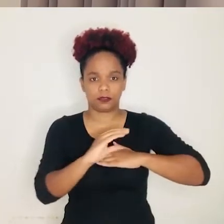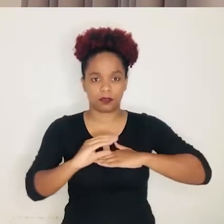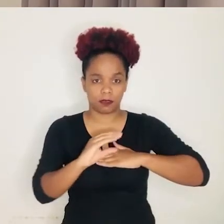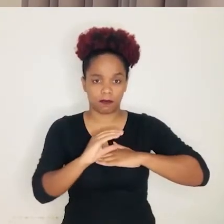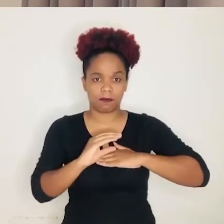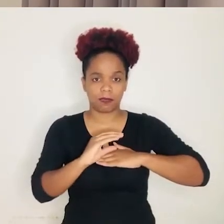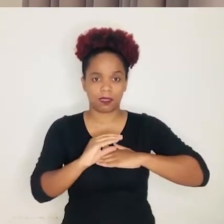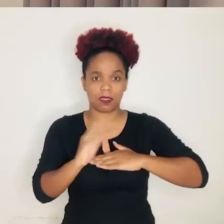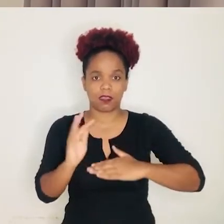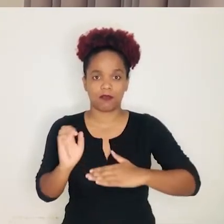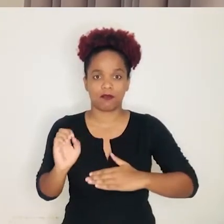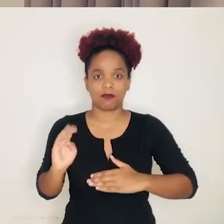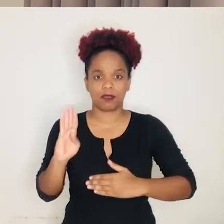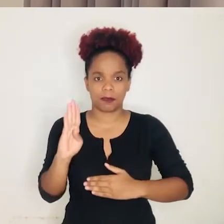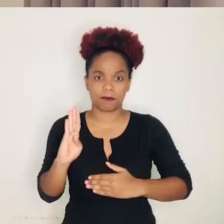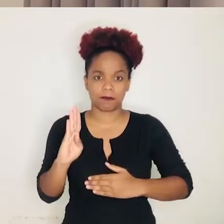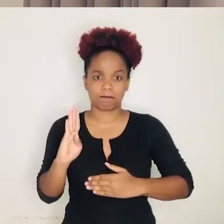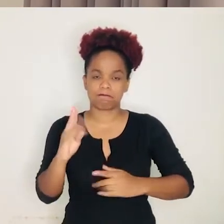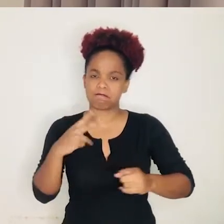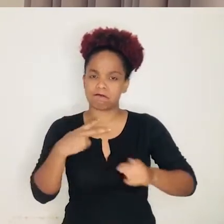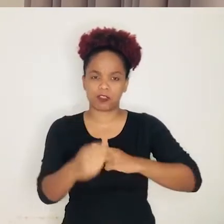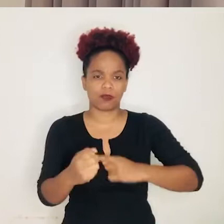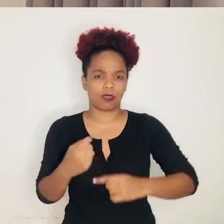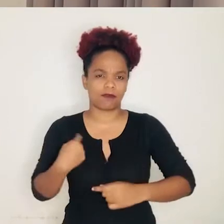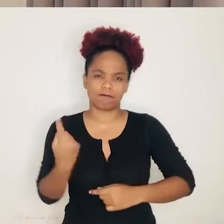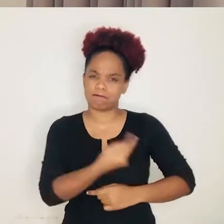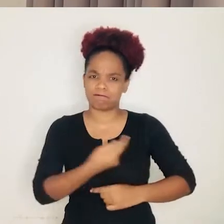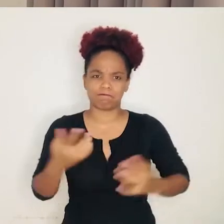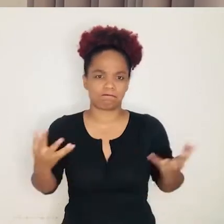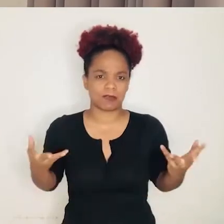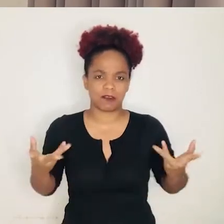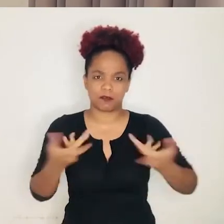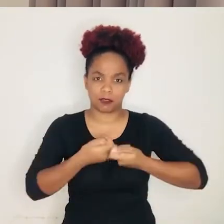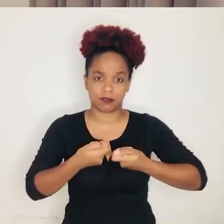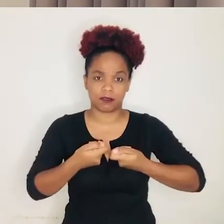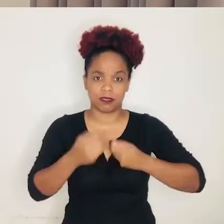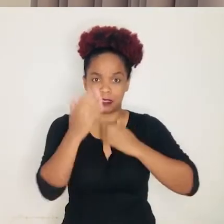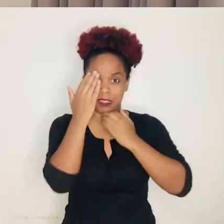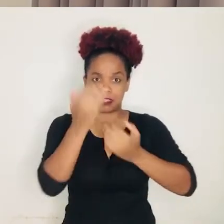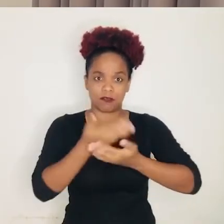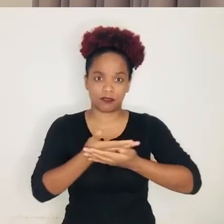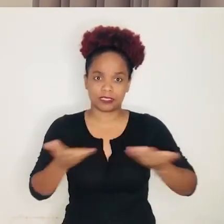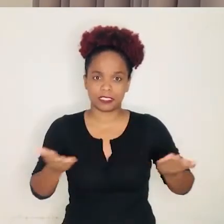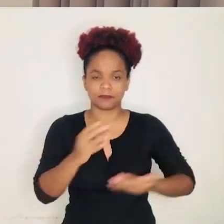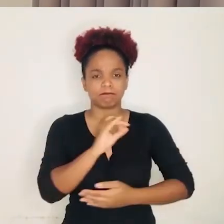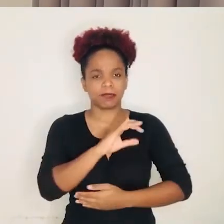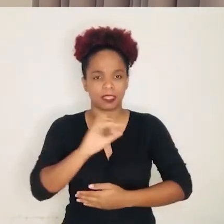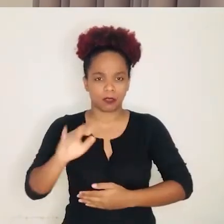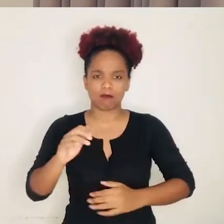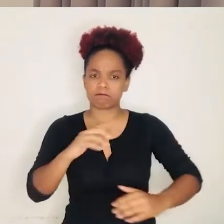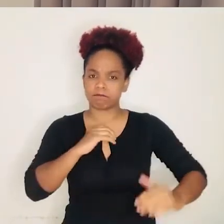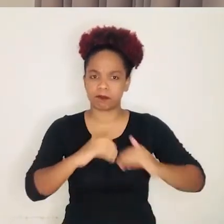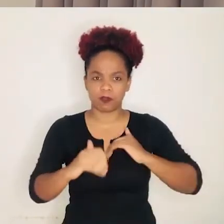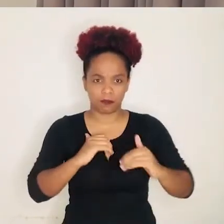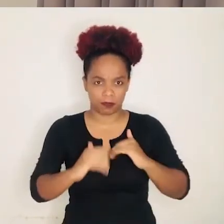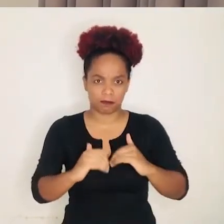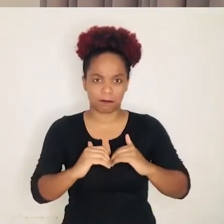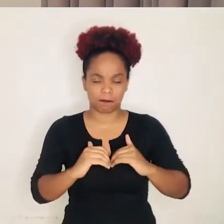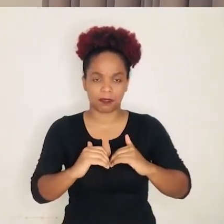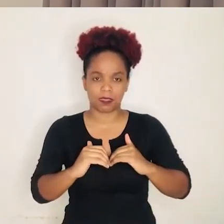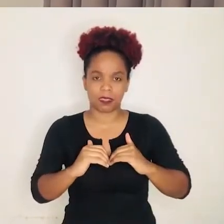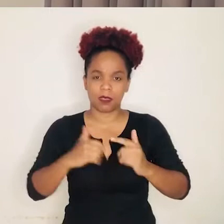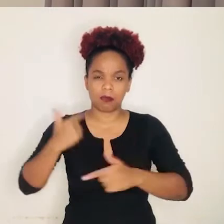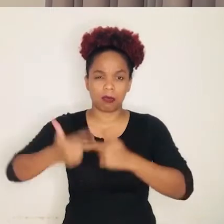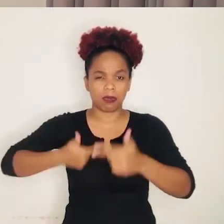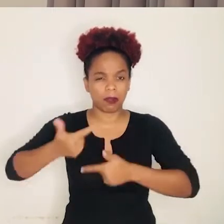constitucional do Fundeb. Grande vitória, graças à mobilização de cada um e de cada um.